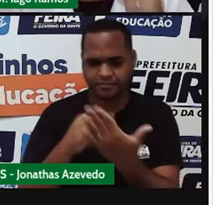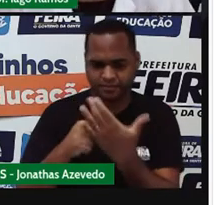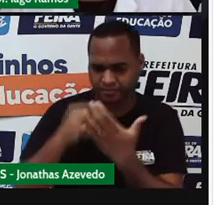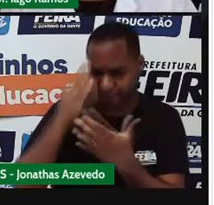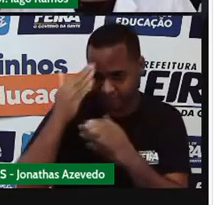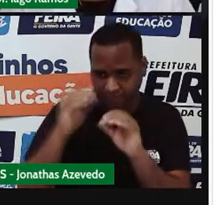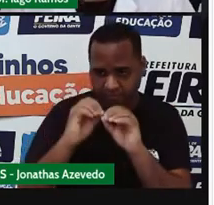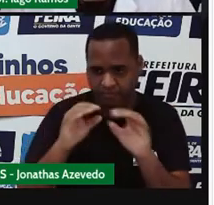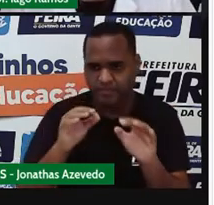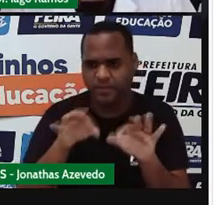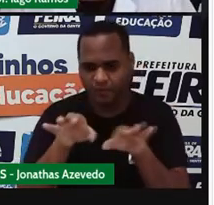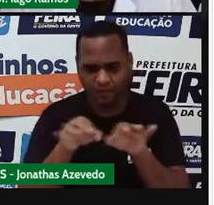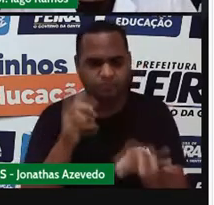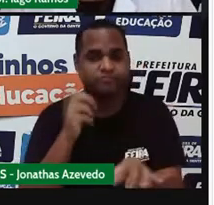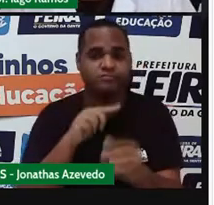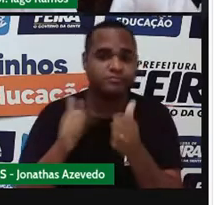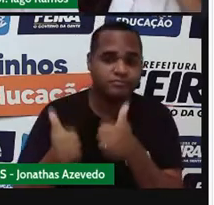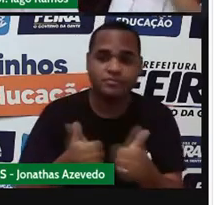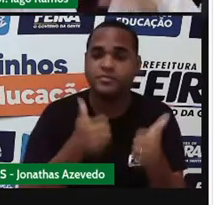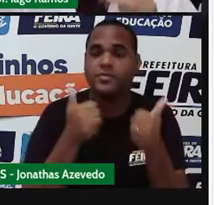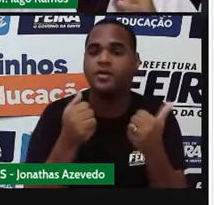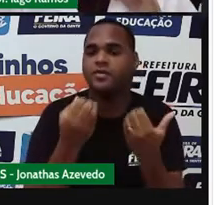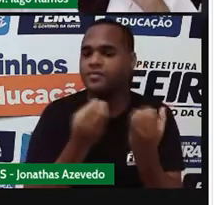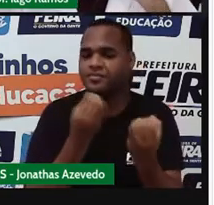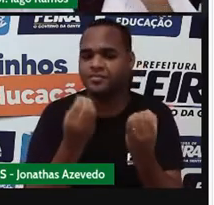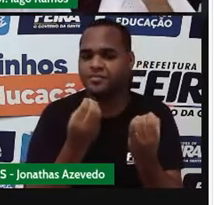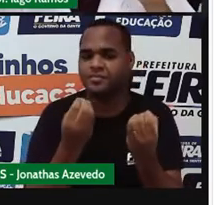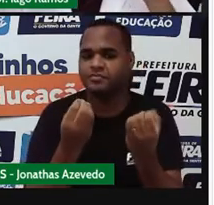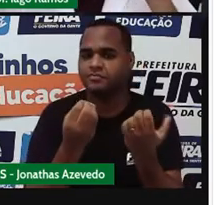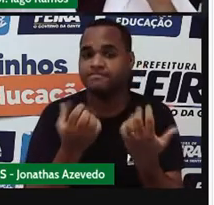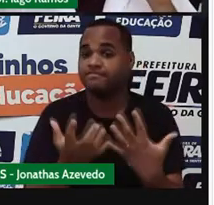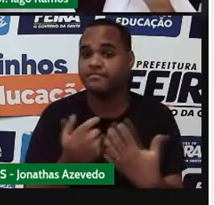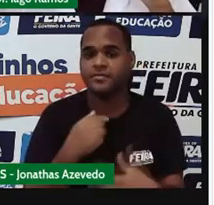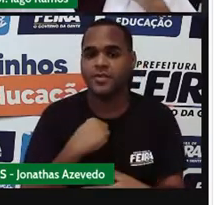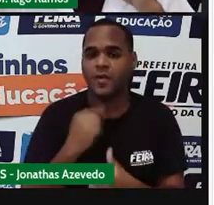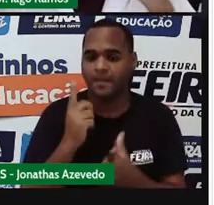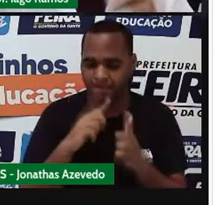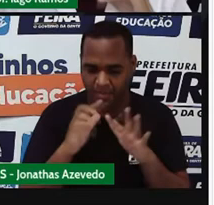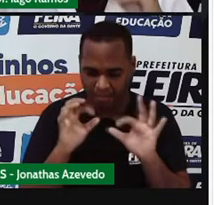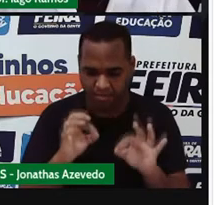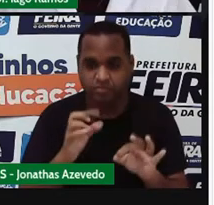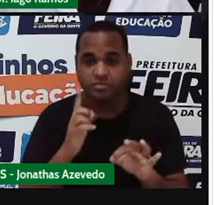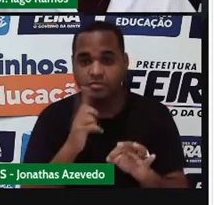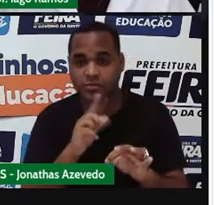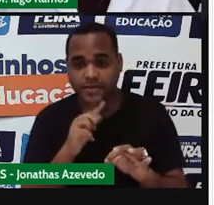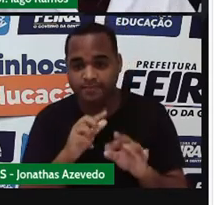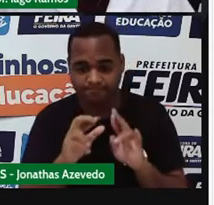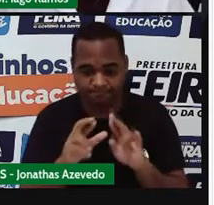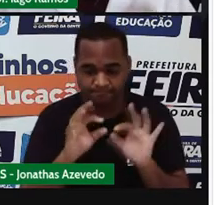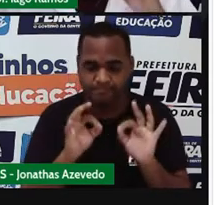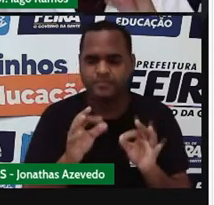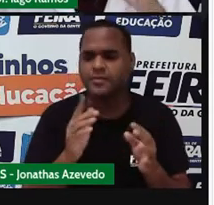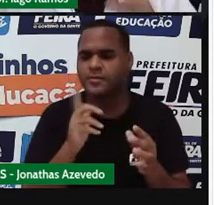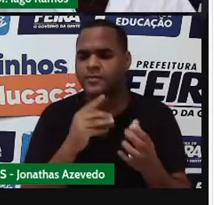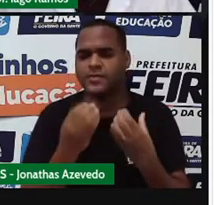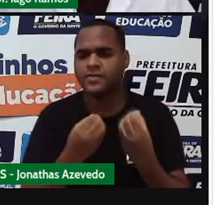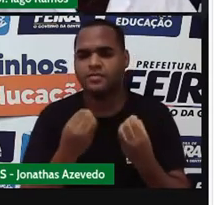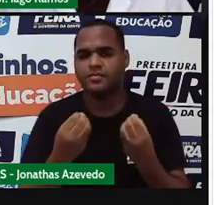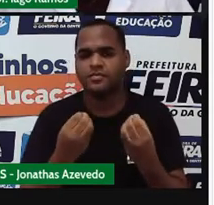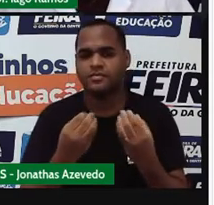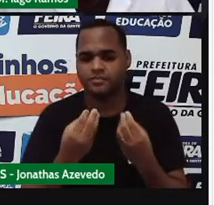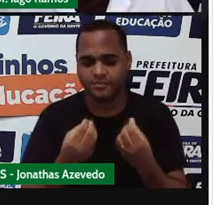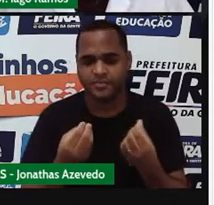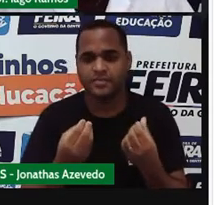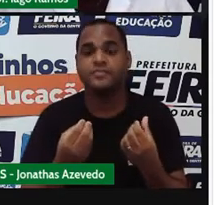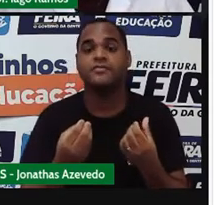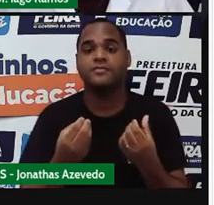como resolver uma equação. Tá bom? Então como é que a gente vai resolver uma equação com isso aí, professor? Olha só que tem uma pergunta